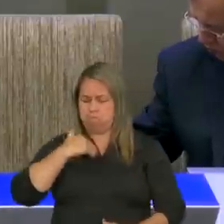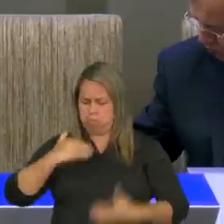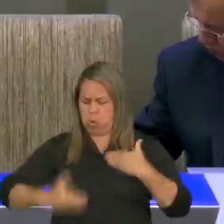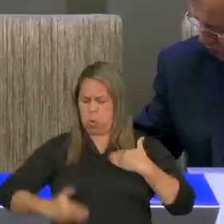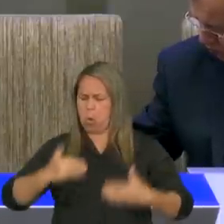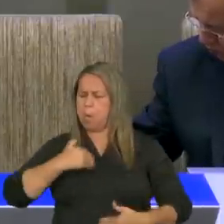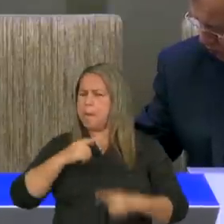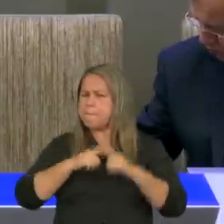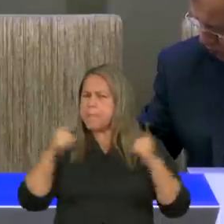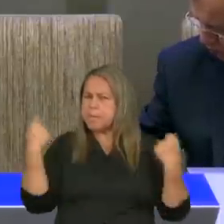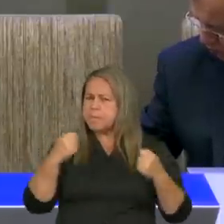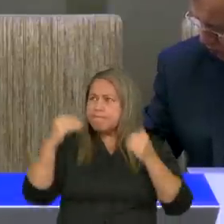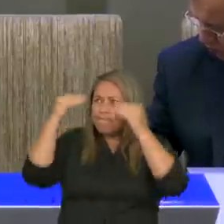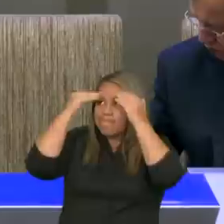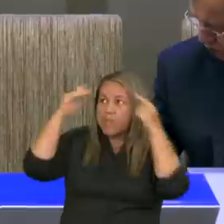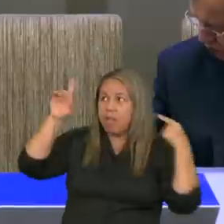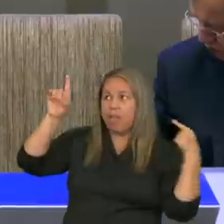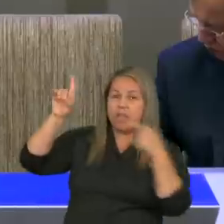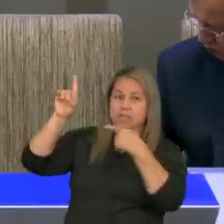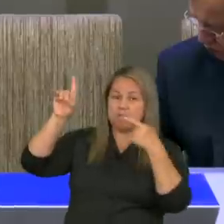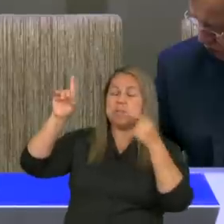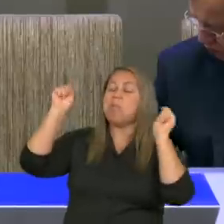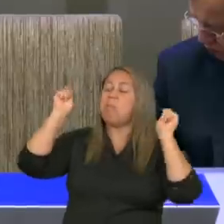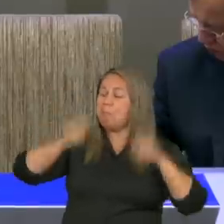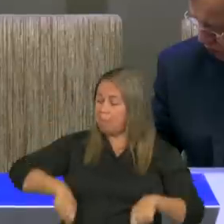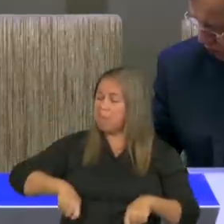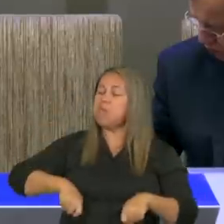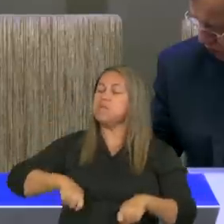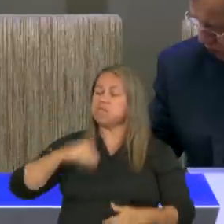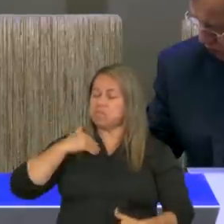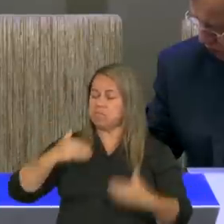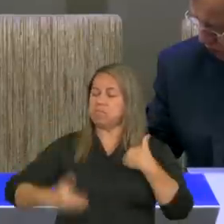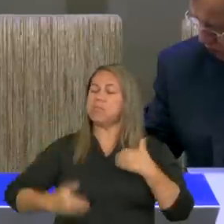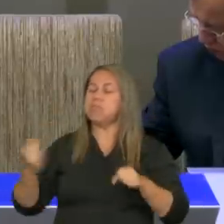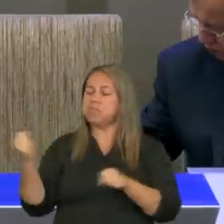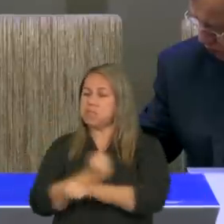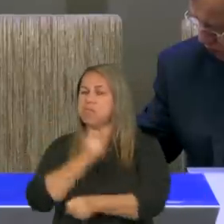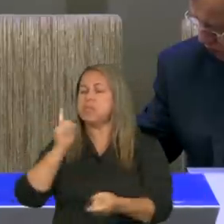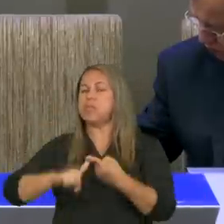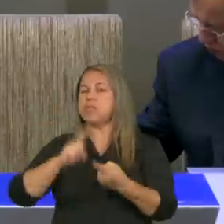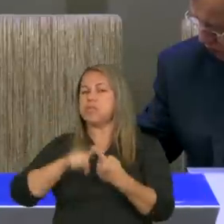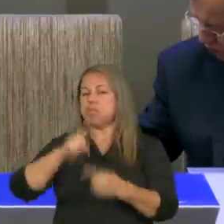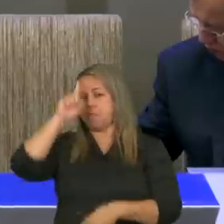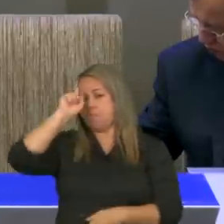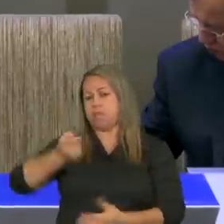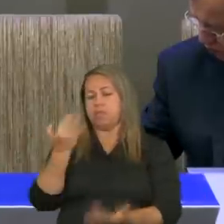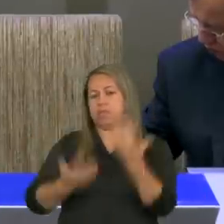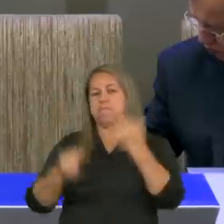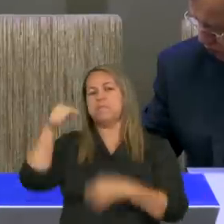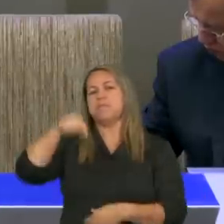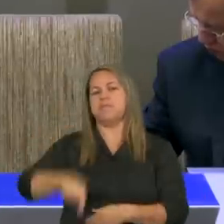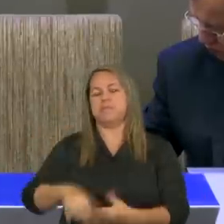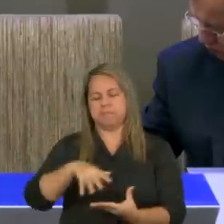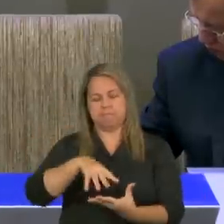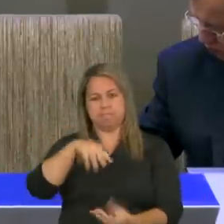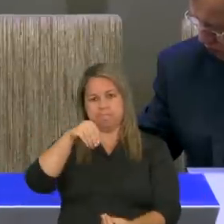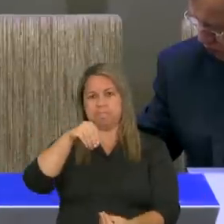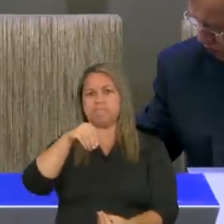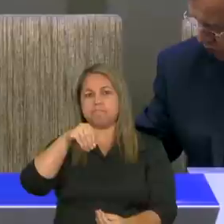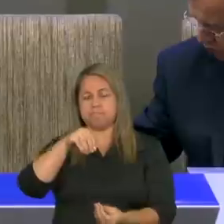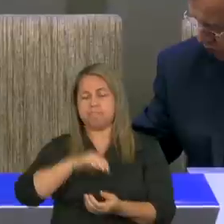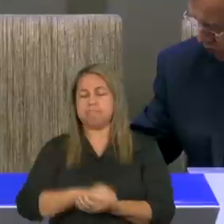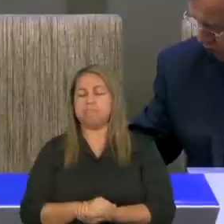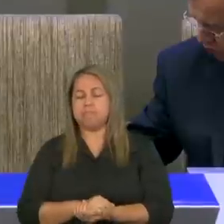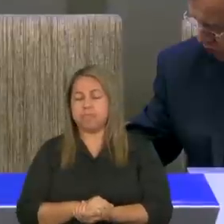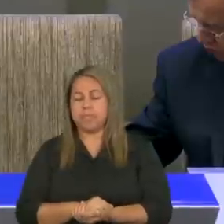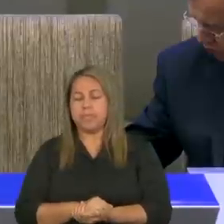deviam temer a Deus, porque este pode matar o corpo e também matar a alma. Depois de